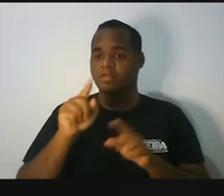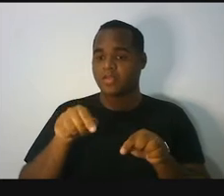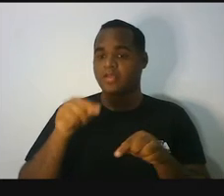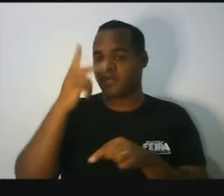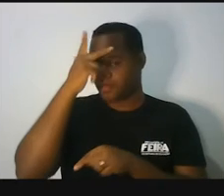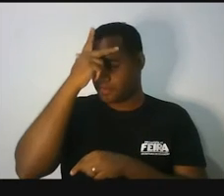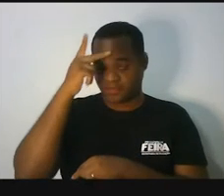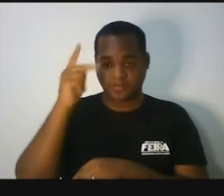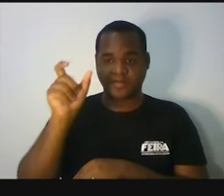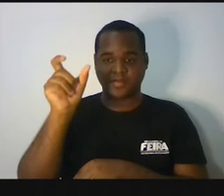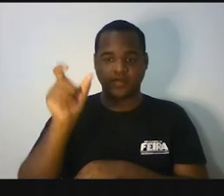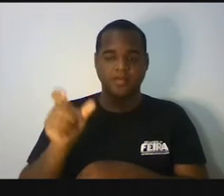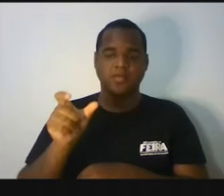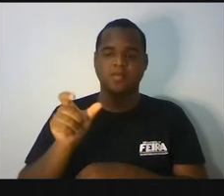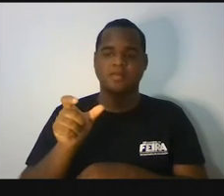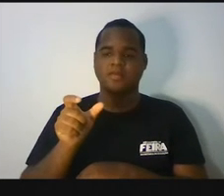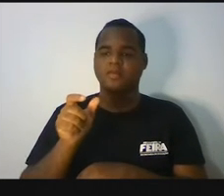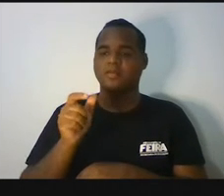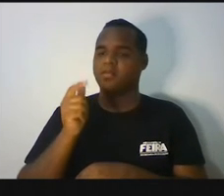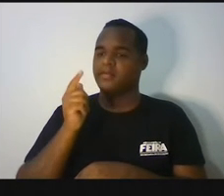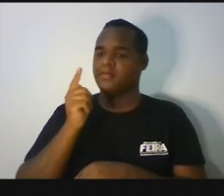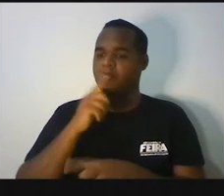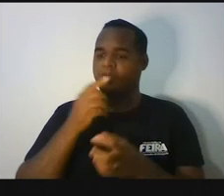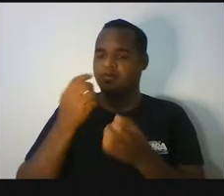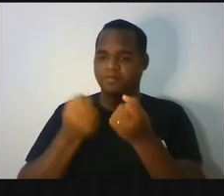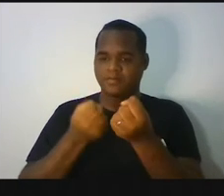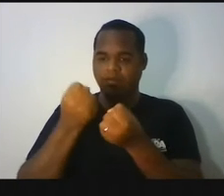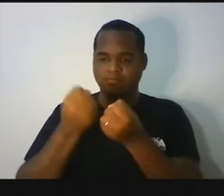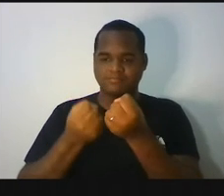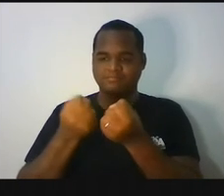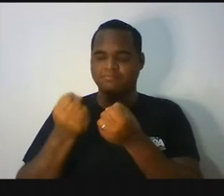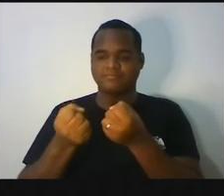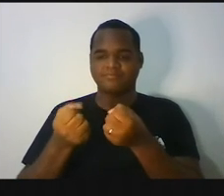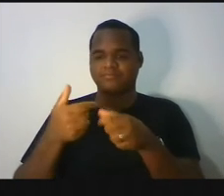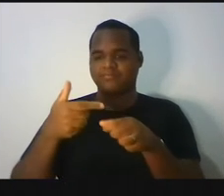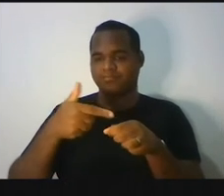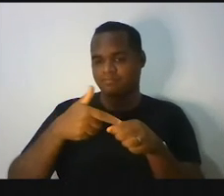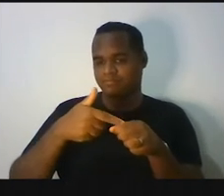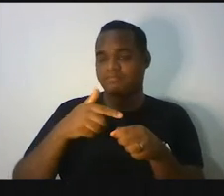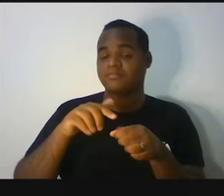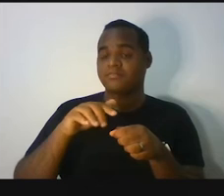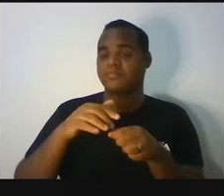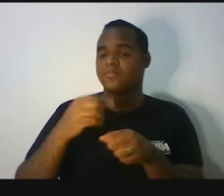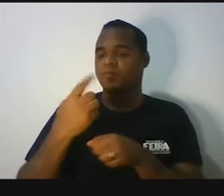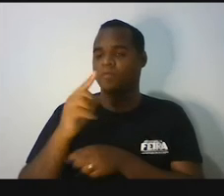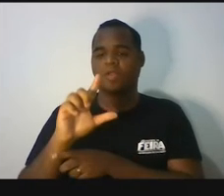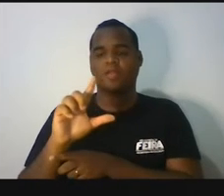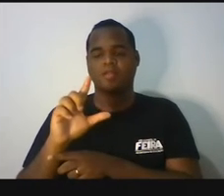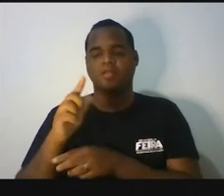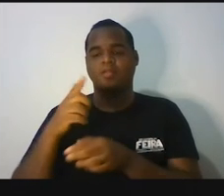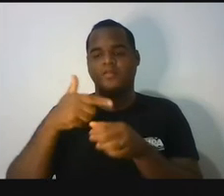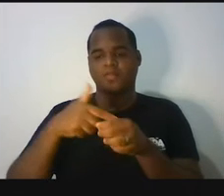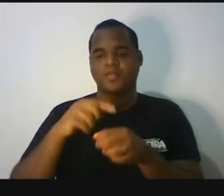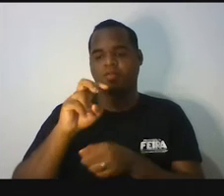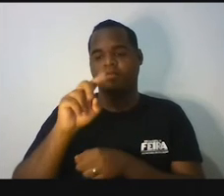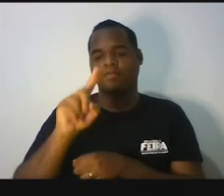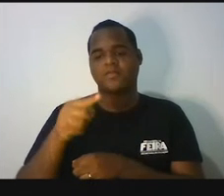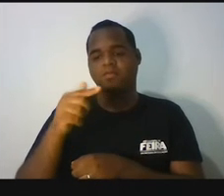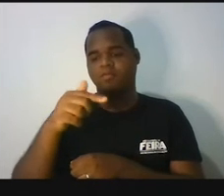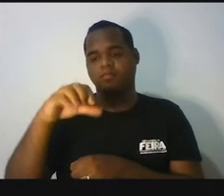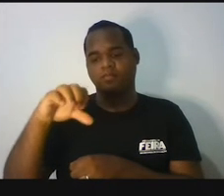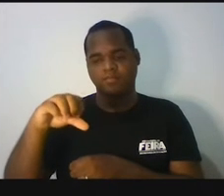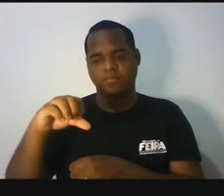que abasteceu esse carro, onde um litro de gasolina é R$5,79